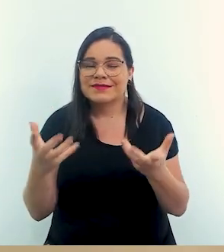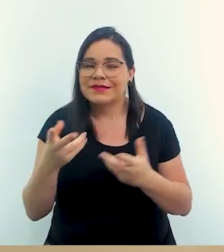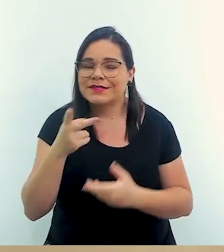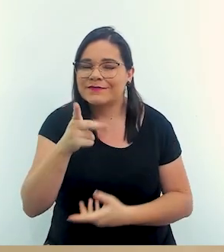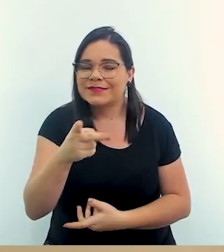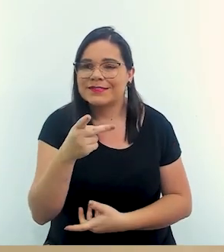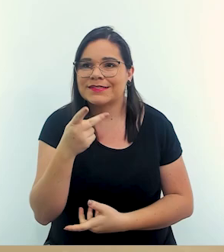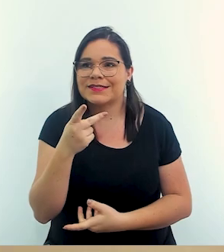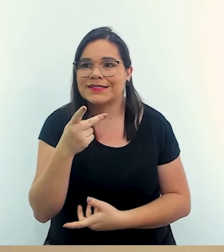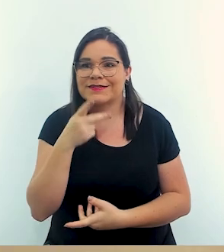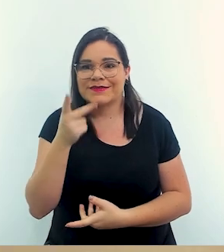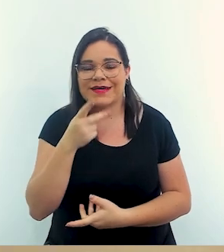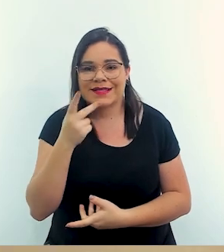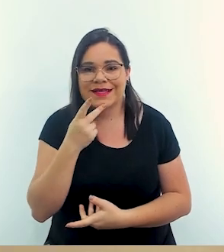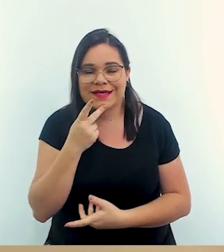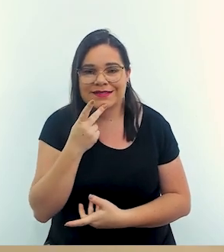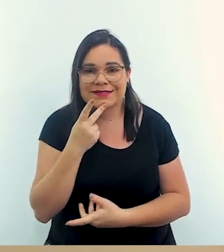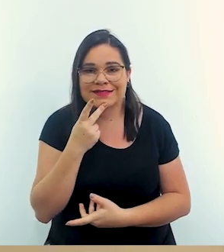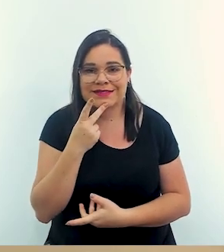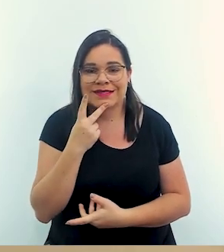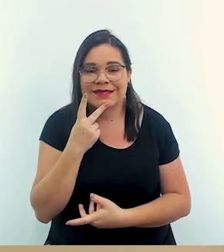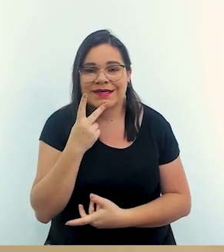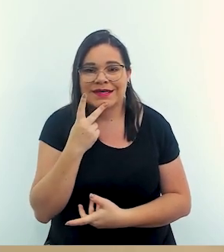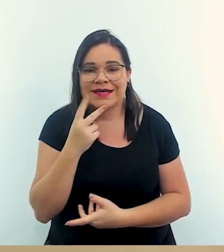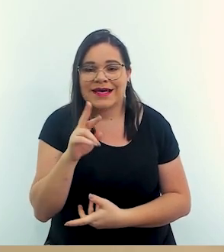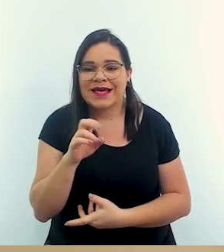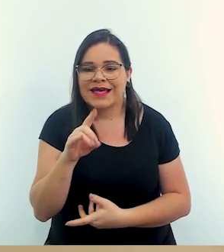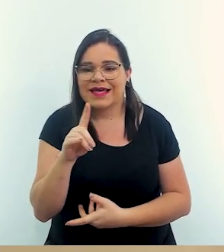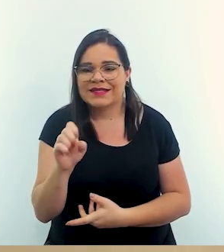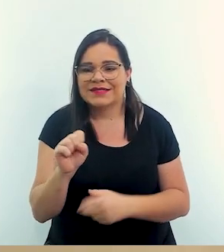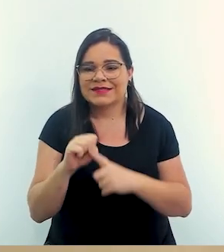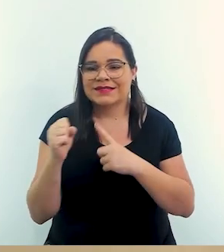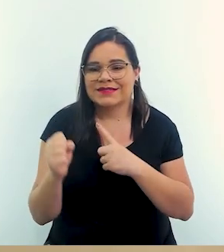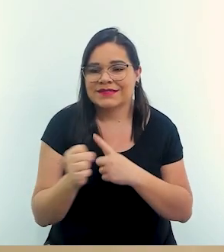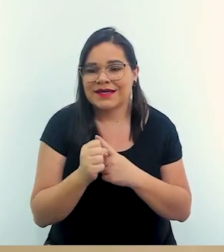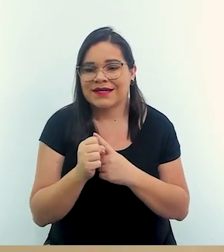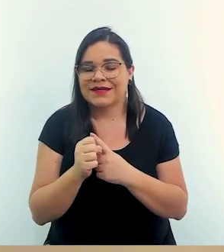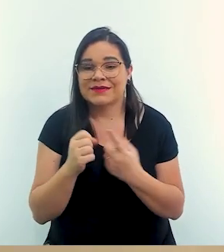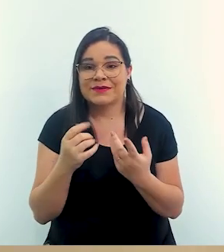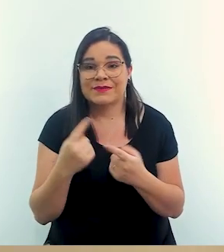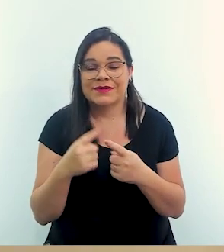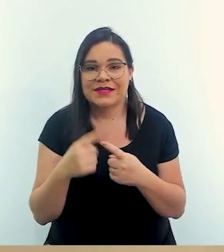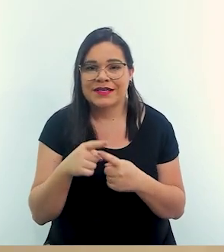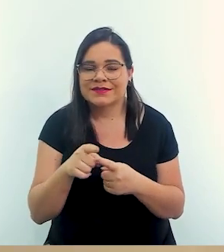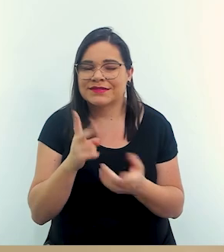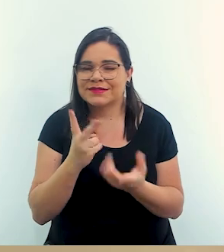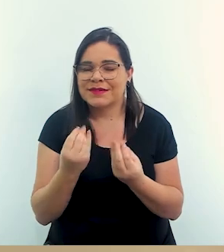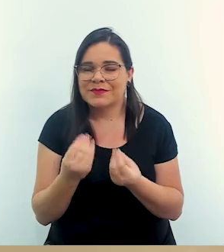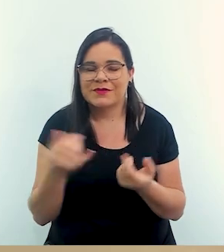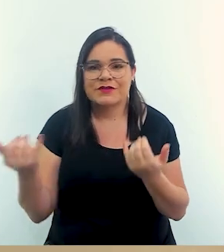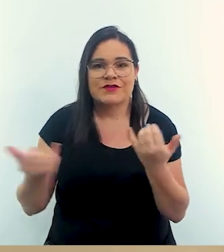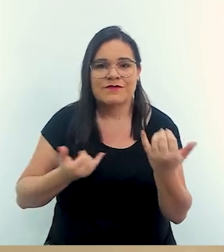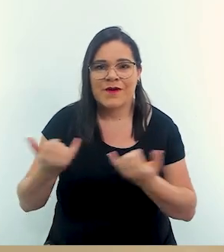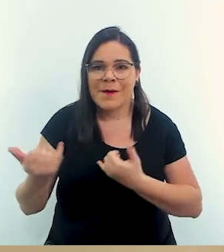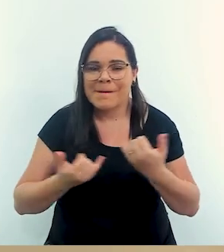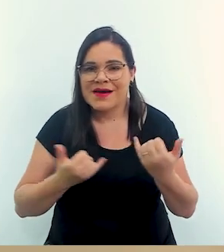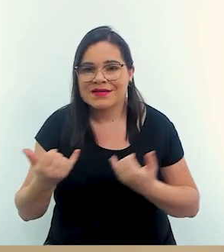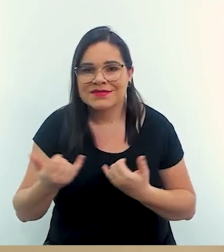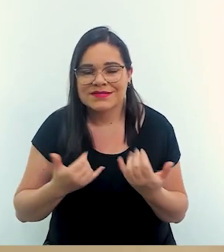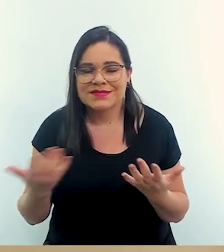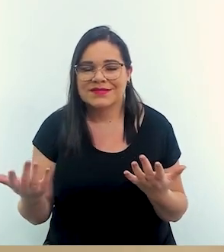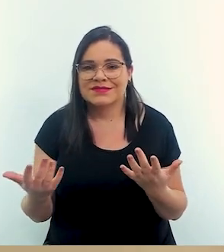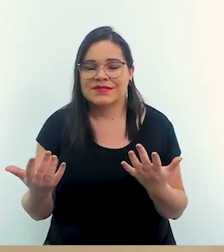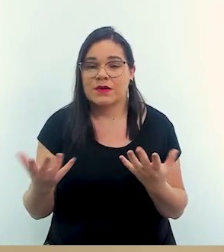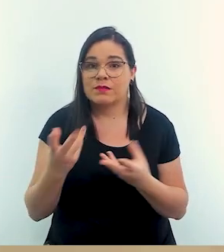queria até que você deixasse aí as redes sociais da Humus a sua para seguir porque você sempre traz muita informação eu me informei